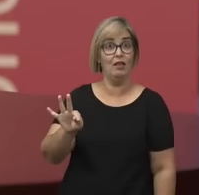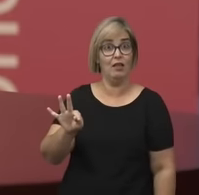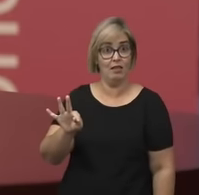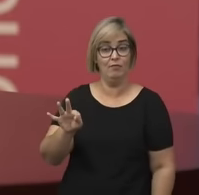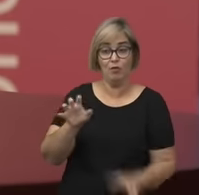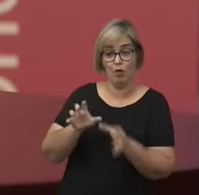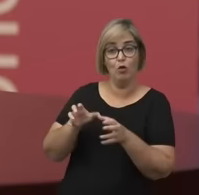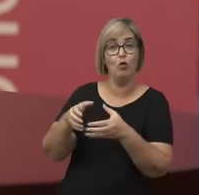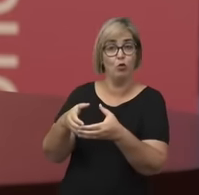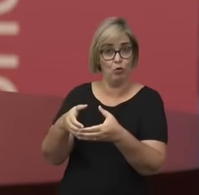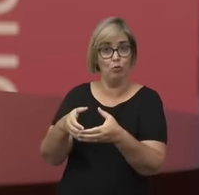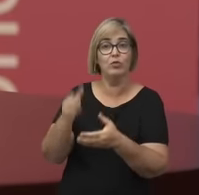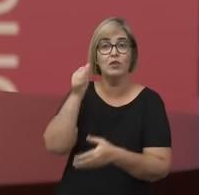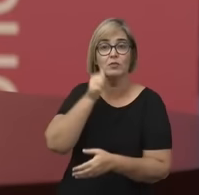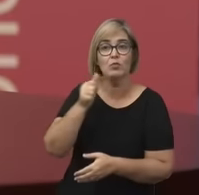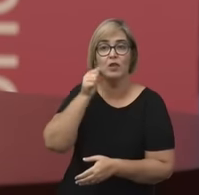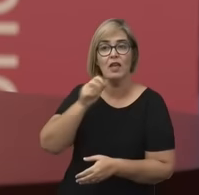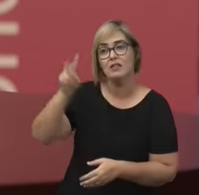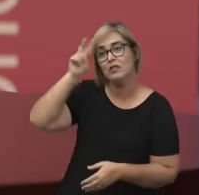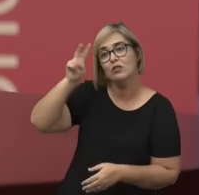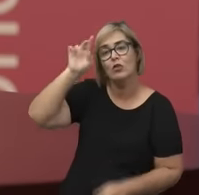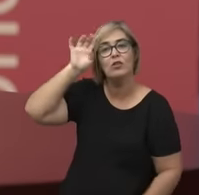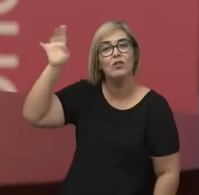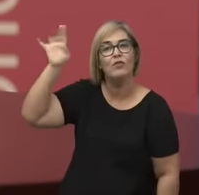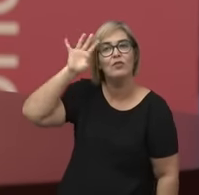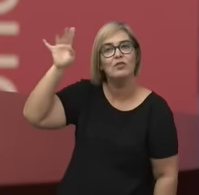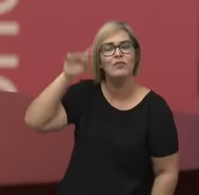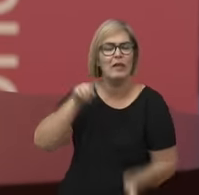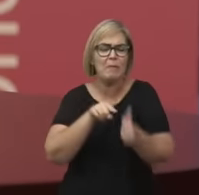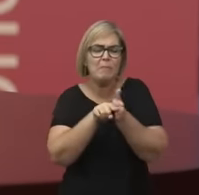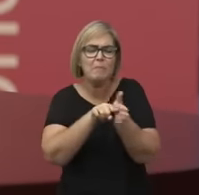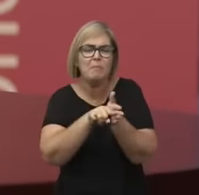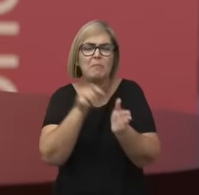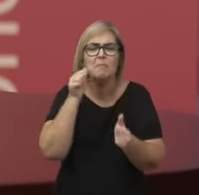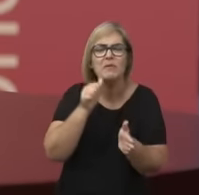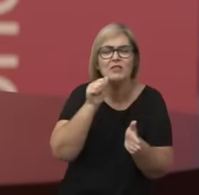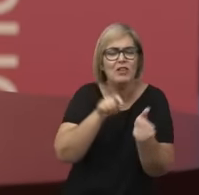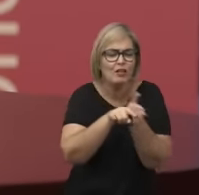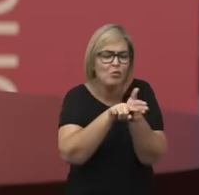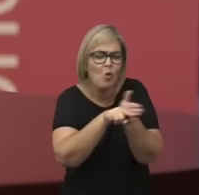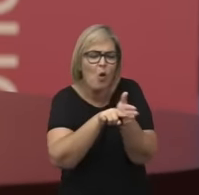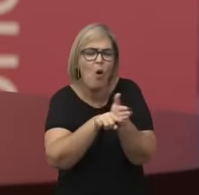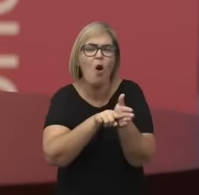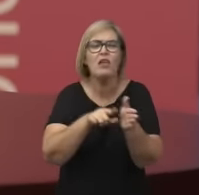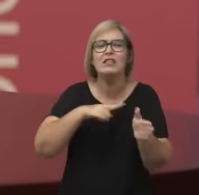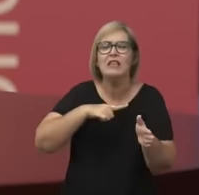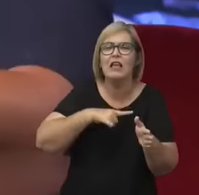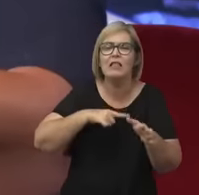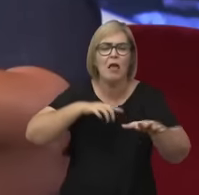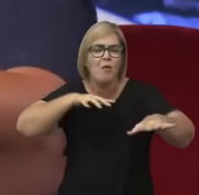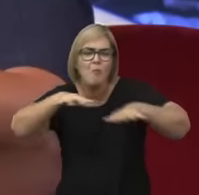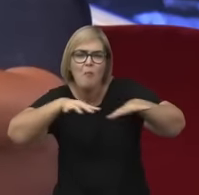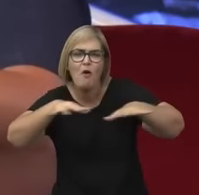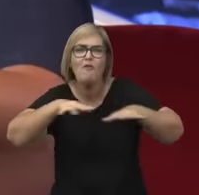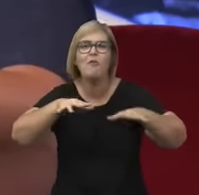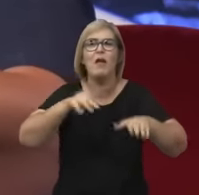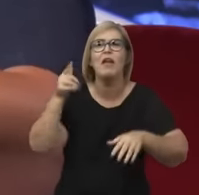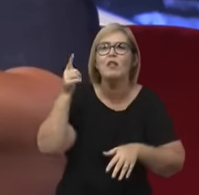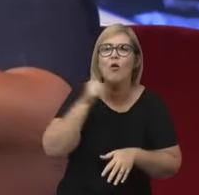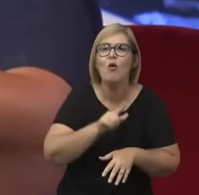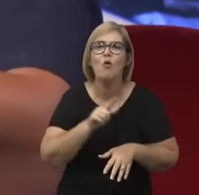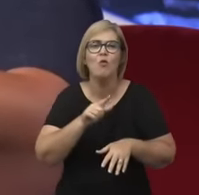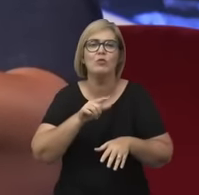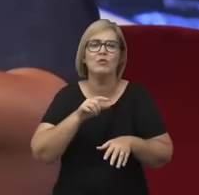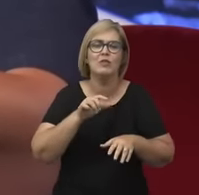UMPOF, e às pesquisadoras e colegas que estão comigo, movimentando a história da filosofia, ajudando a criar esse espaço